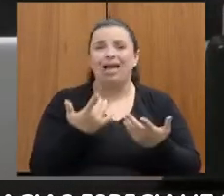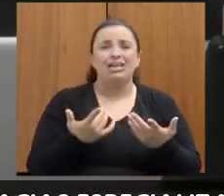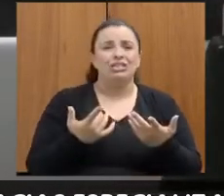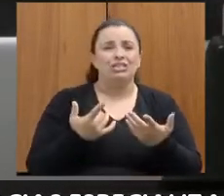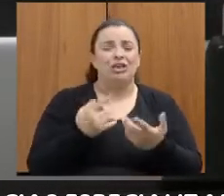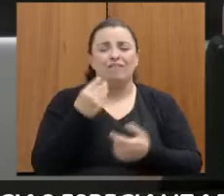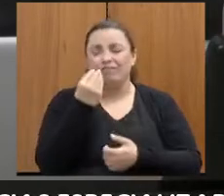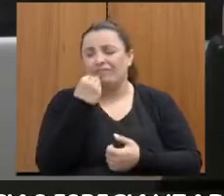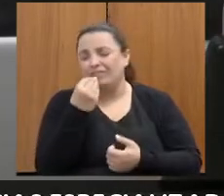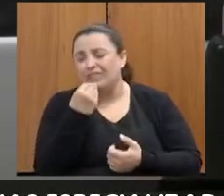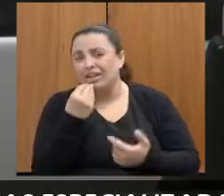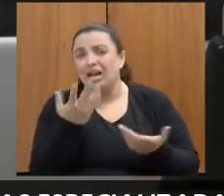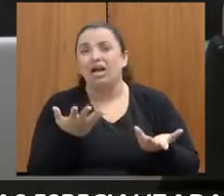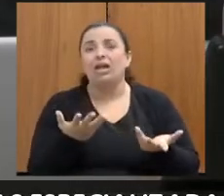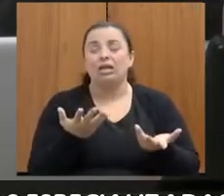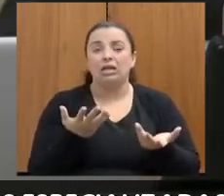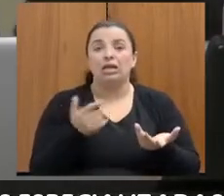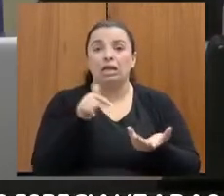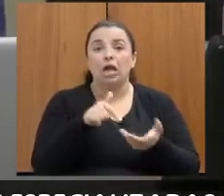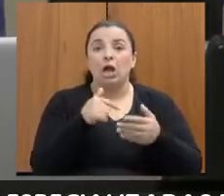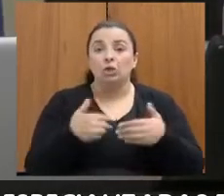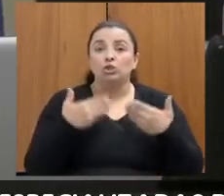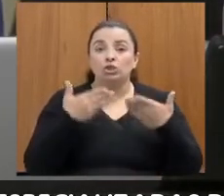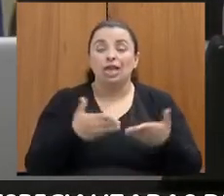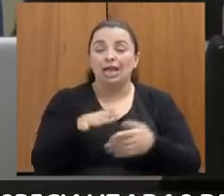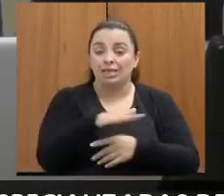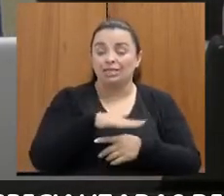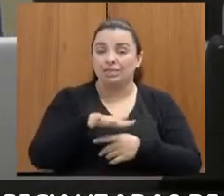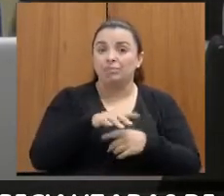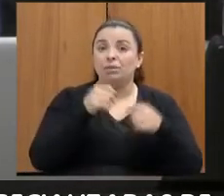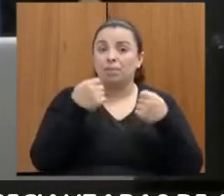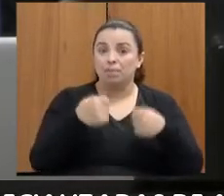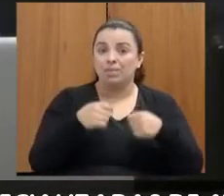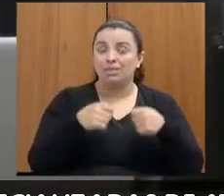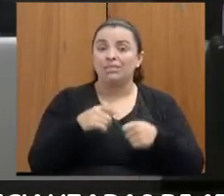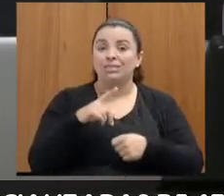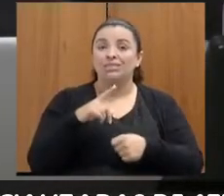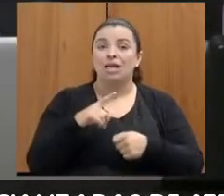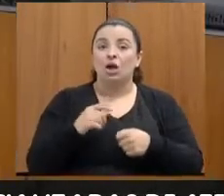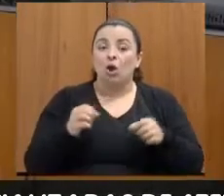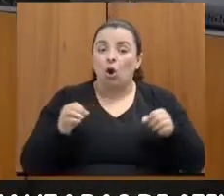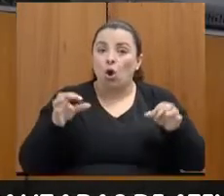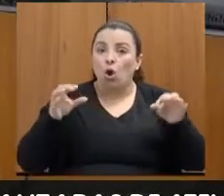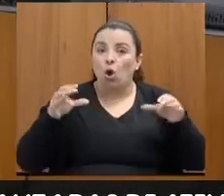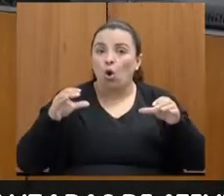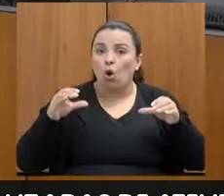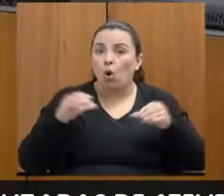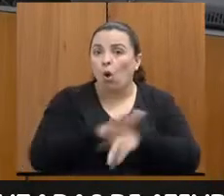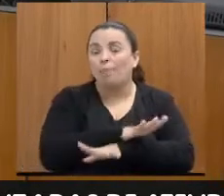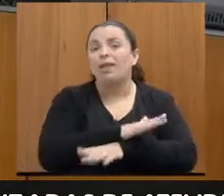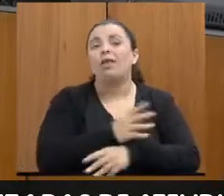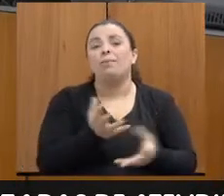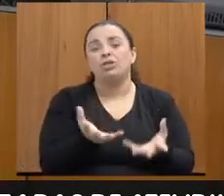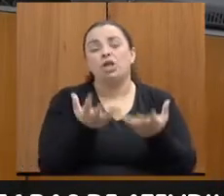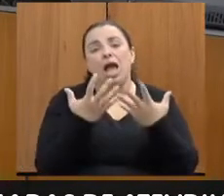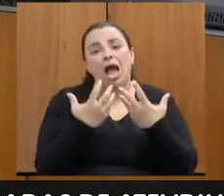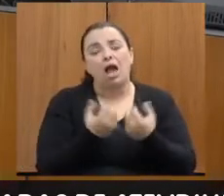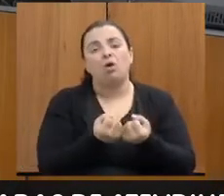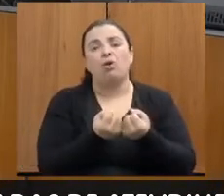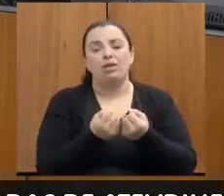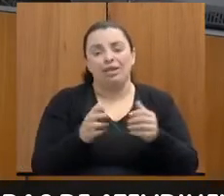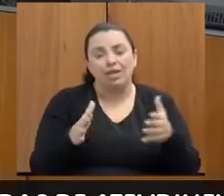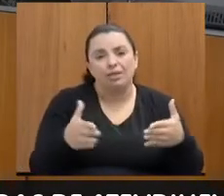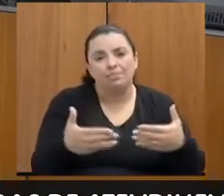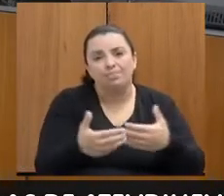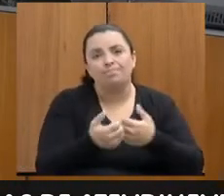fragilizadas, e que, ao chegar nesses espaços, precisa estar completamente bem acolhida. Hoje, num noticiário pela manhã,